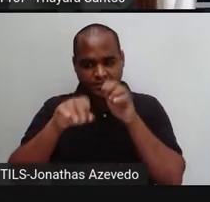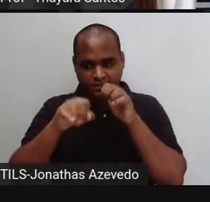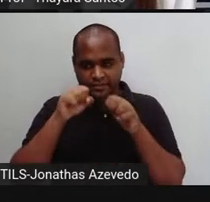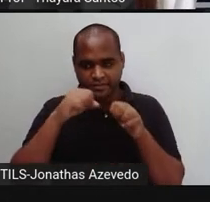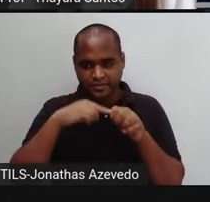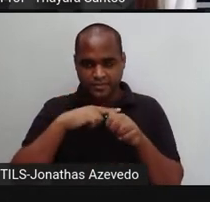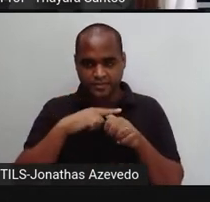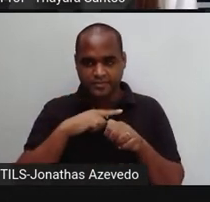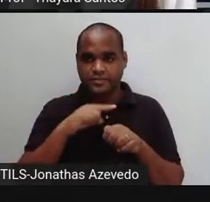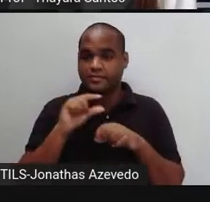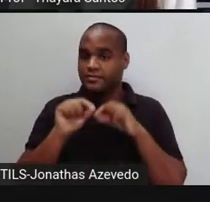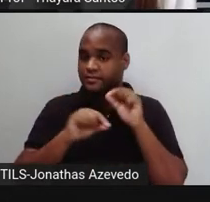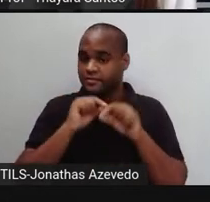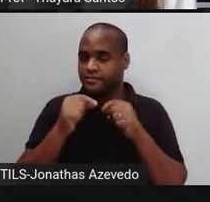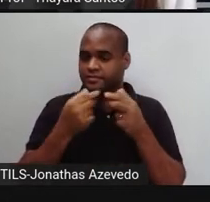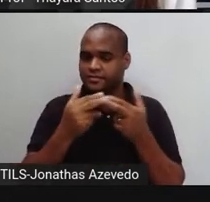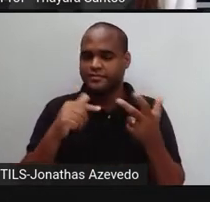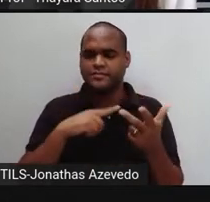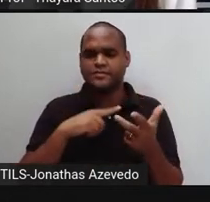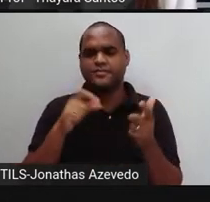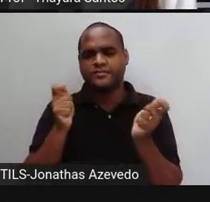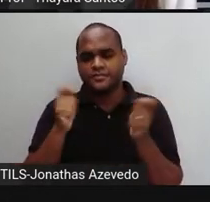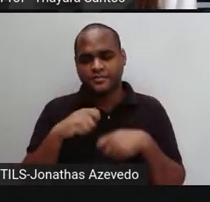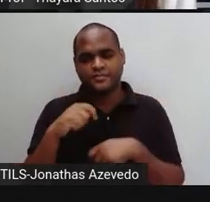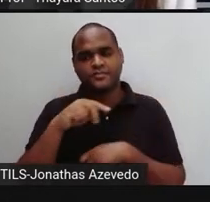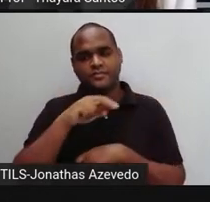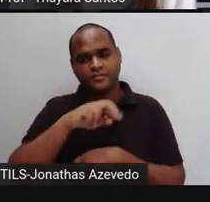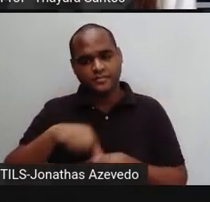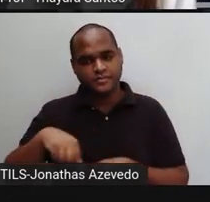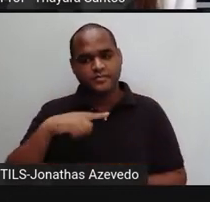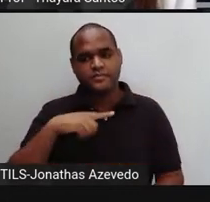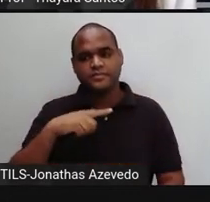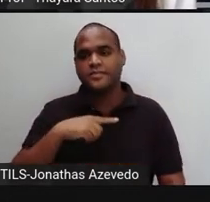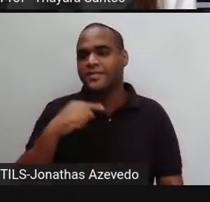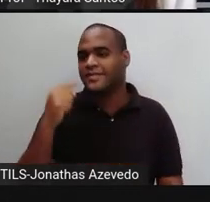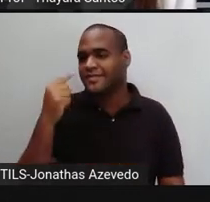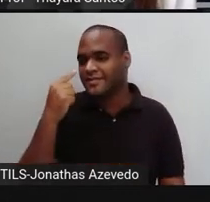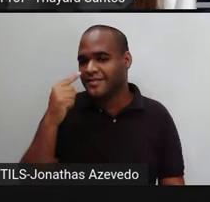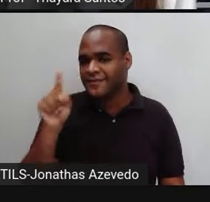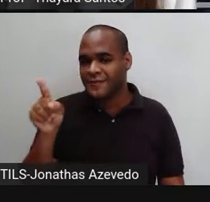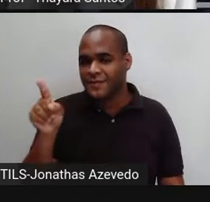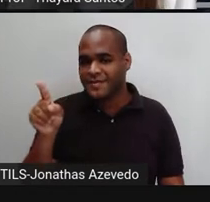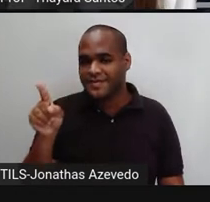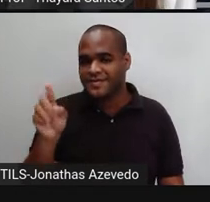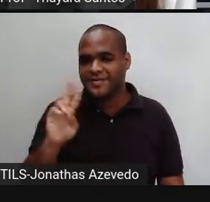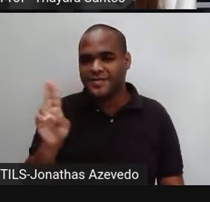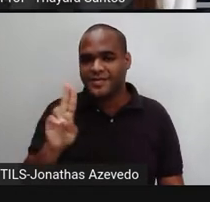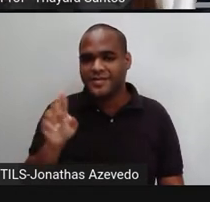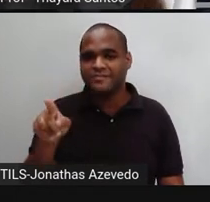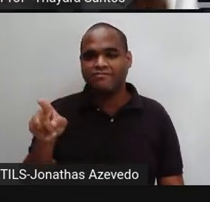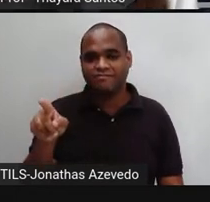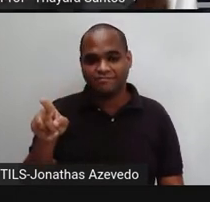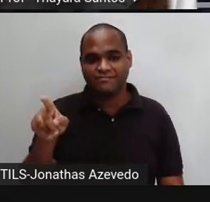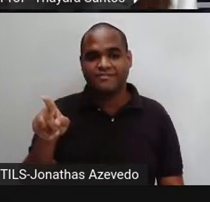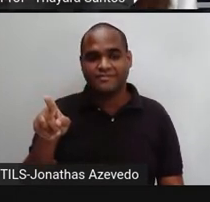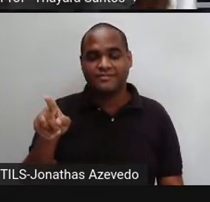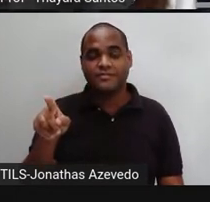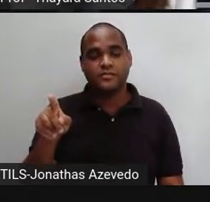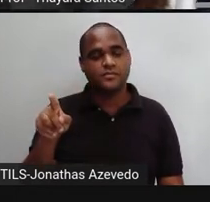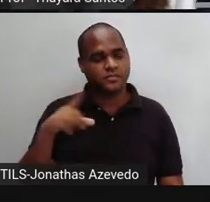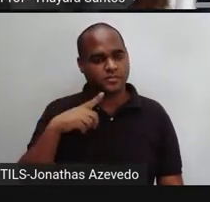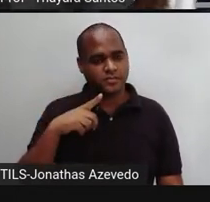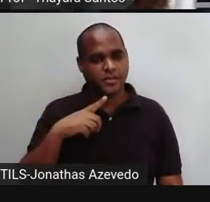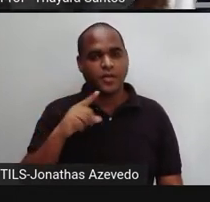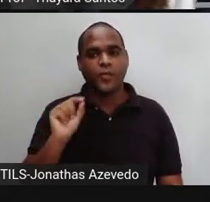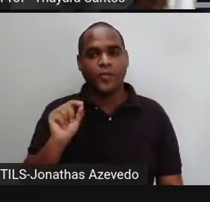nasais. Ele vai passar pelo que a gente chama de faringe, que é essa parte de trás aqui que a gente tem. É como se fosse